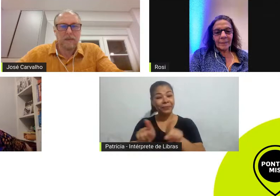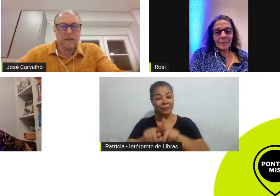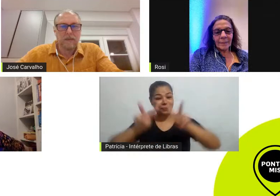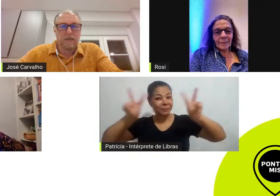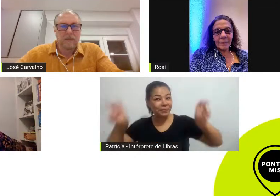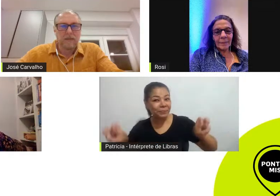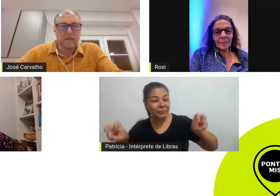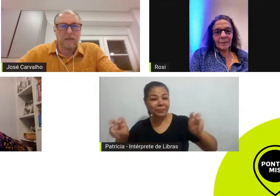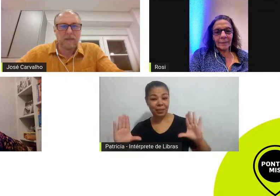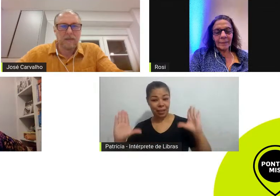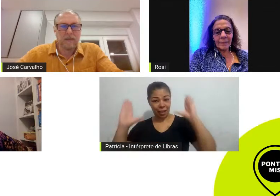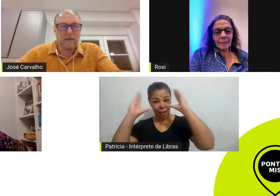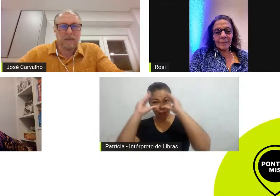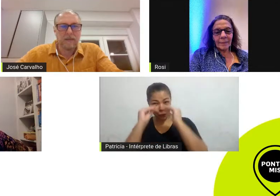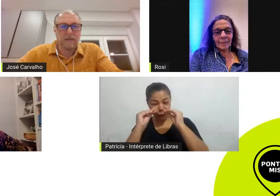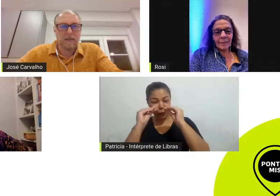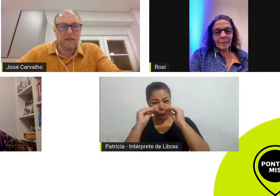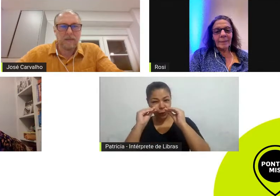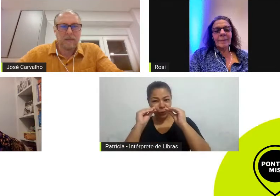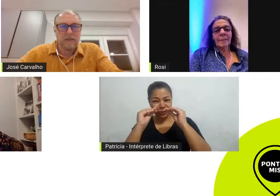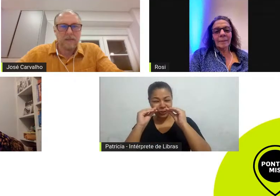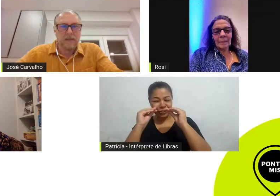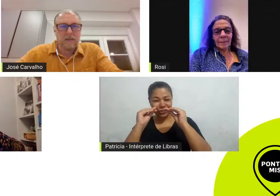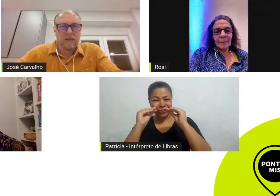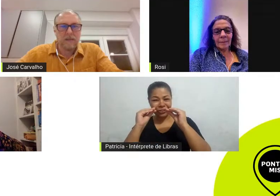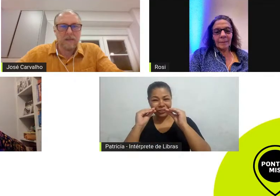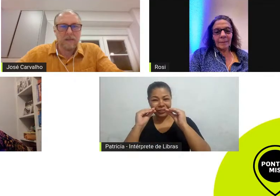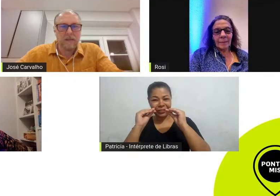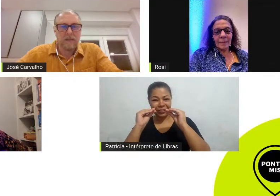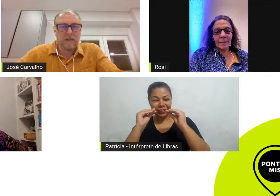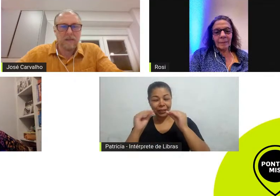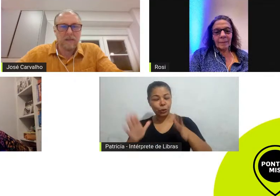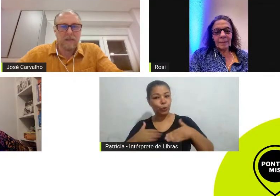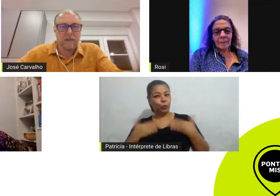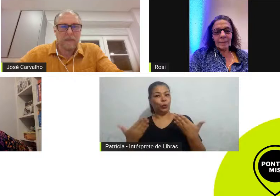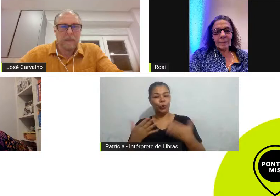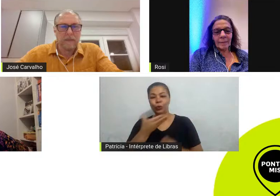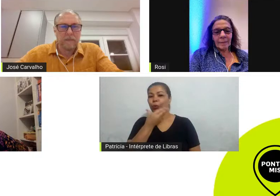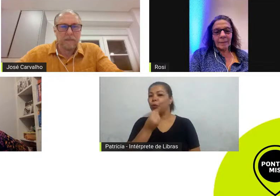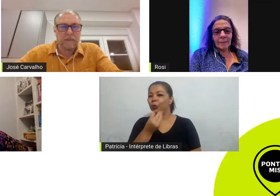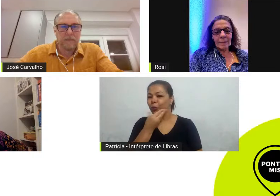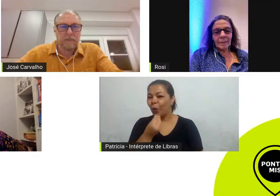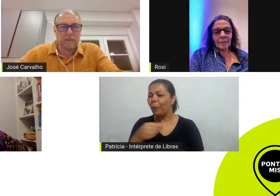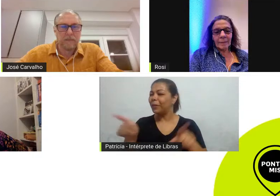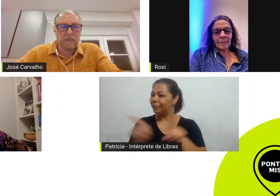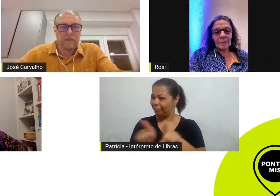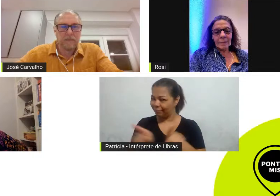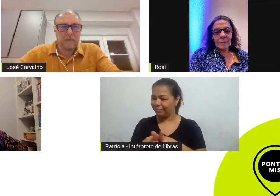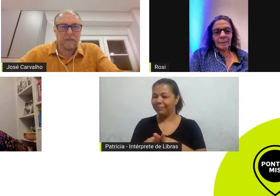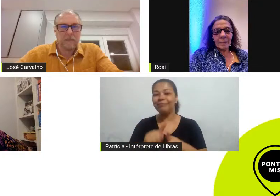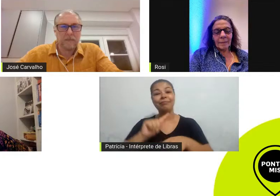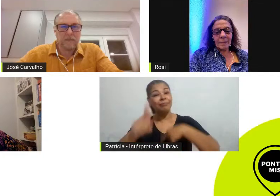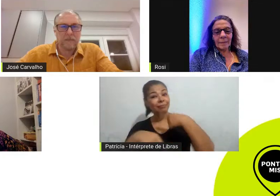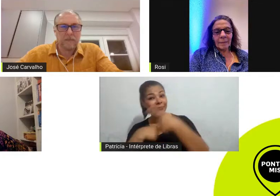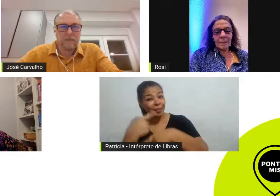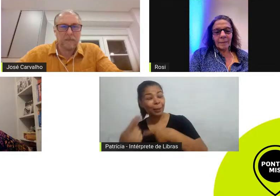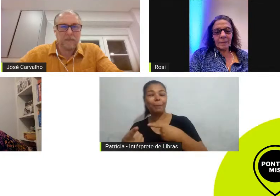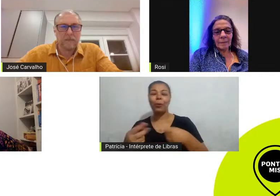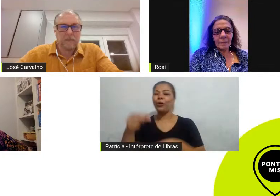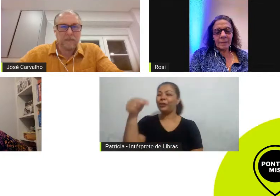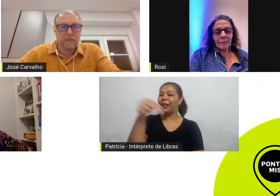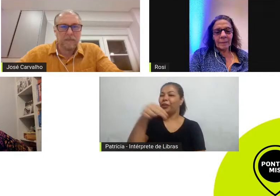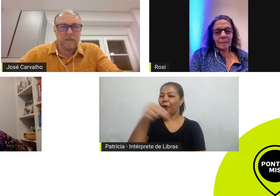Alegria das Mulheres com Mifigônia no ar atualmente com a novela Eta Mundo Bom da TV